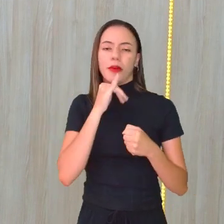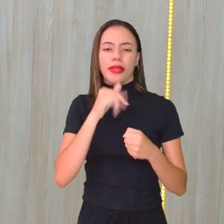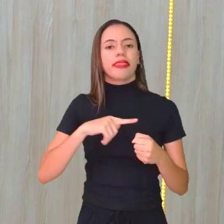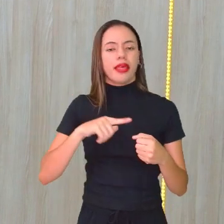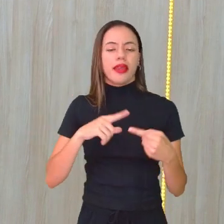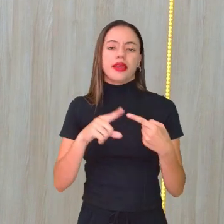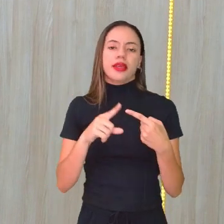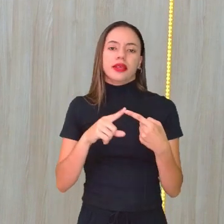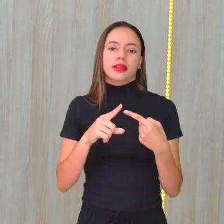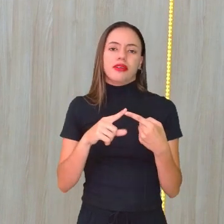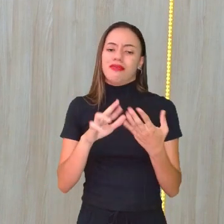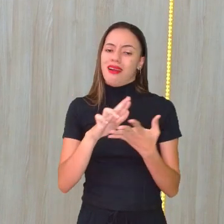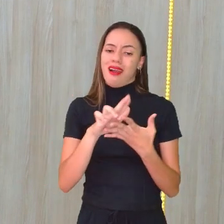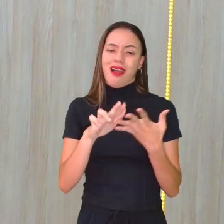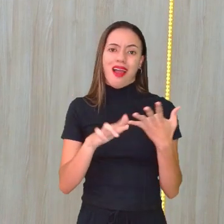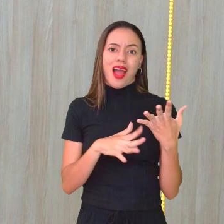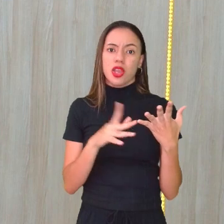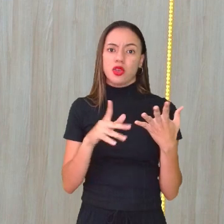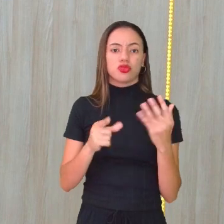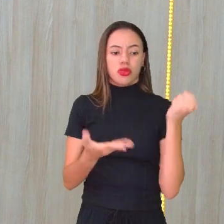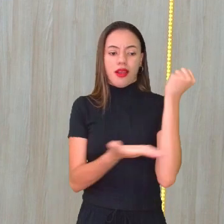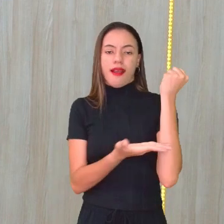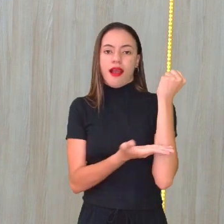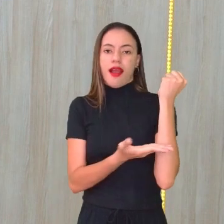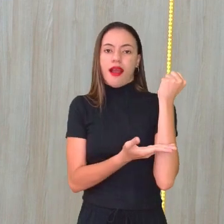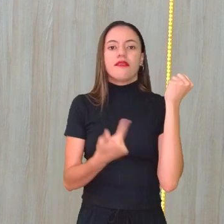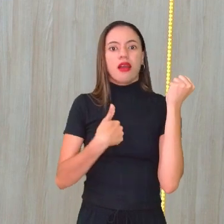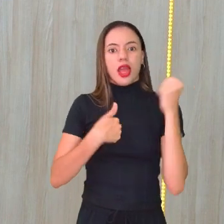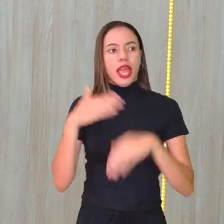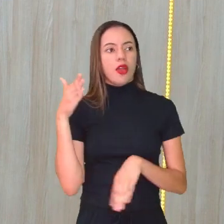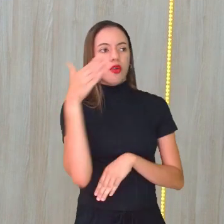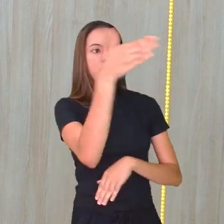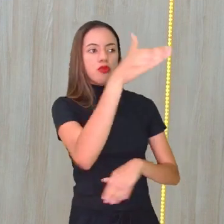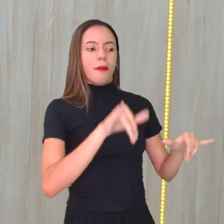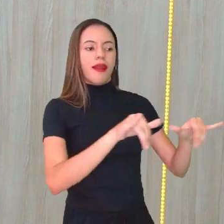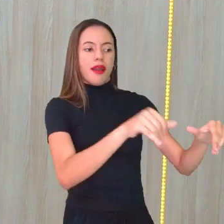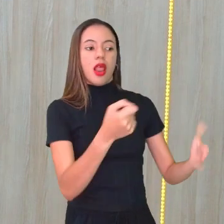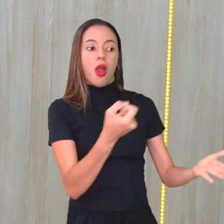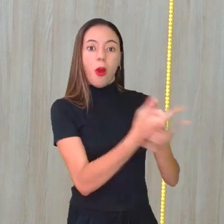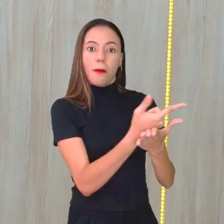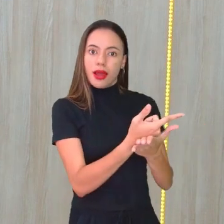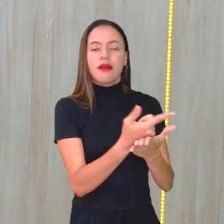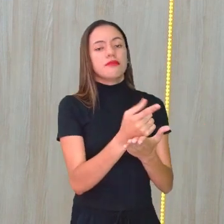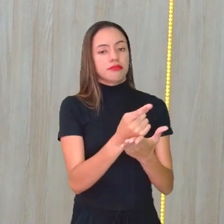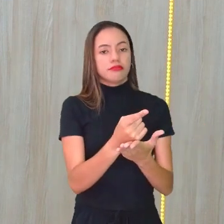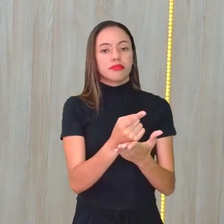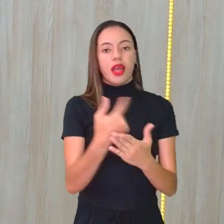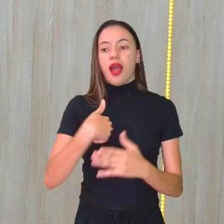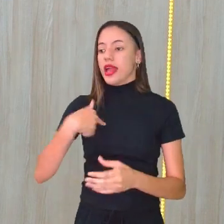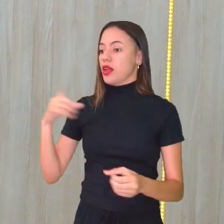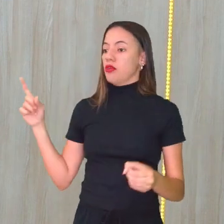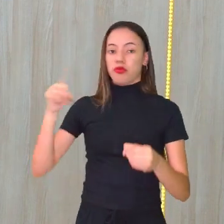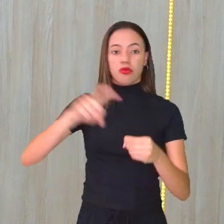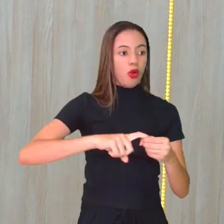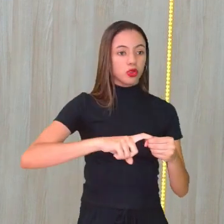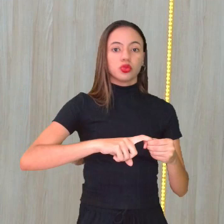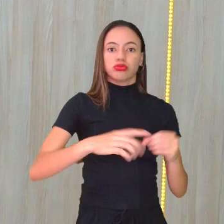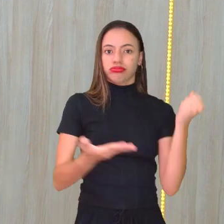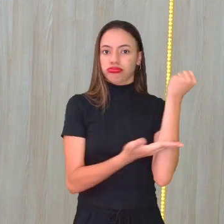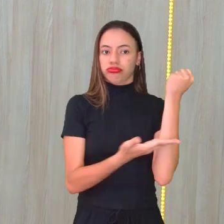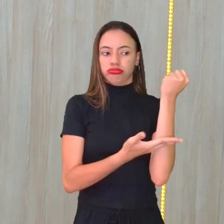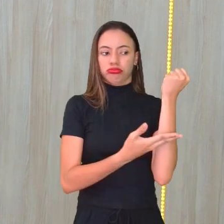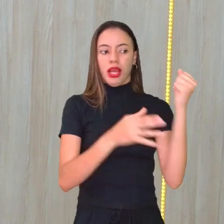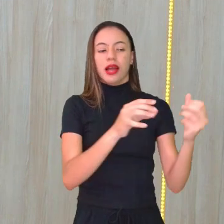diversos vasilhames que eu posso ir ao mercado, fazer a compra e depois voltar com esse mesmo vasilhame e trocar